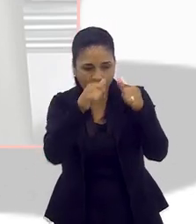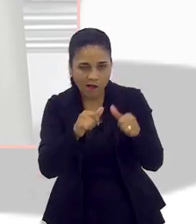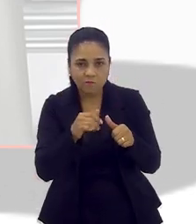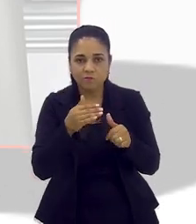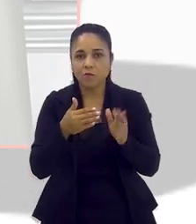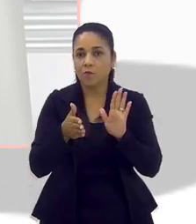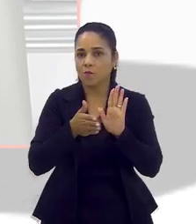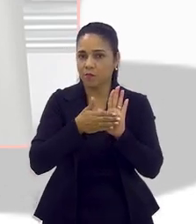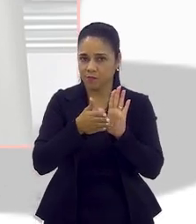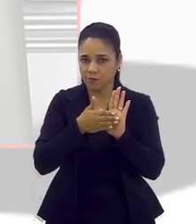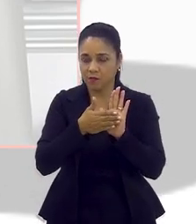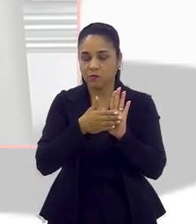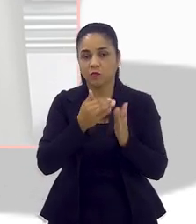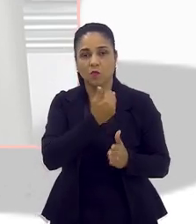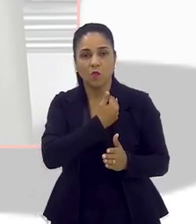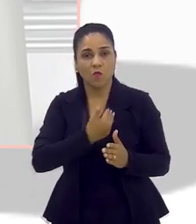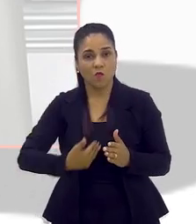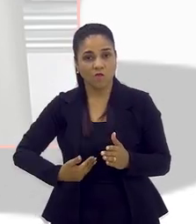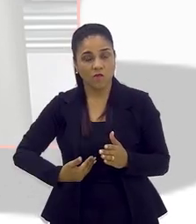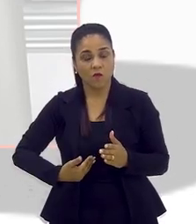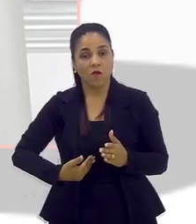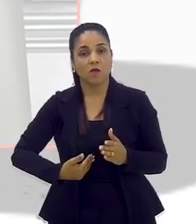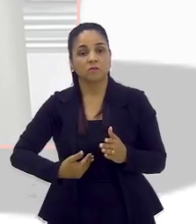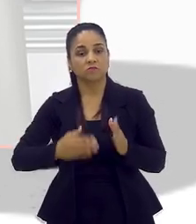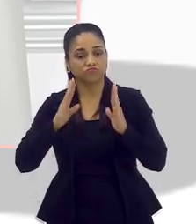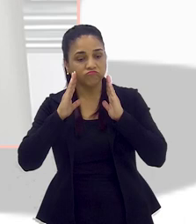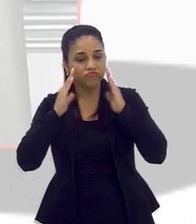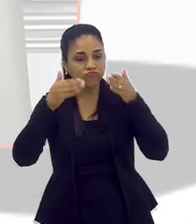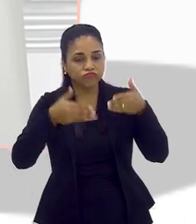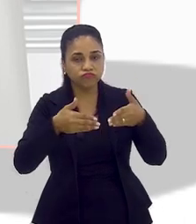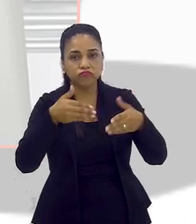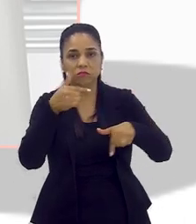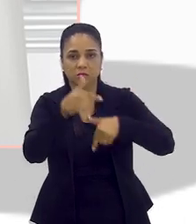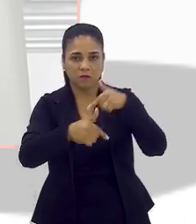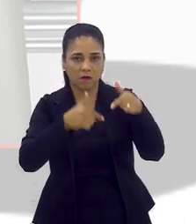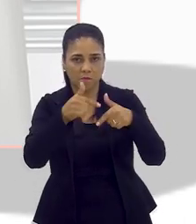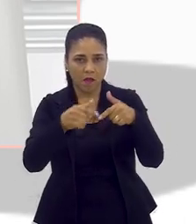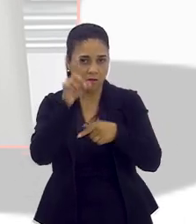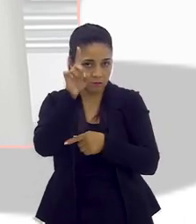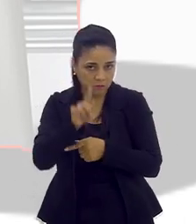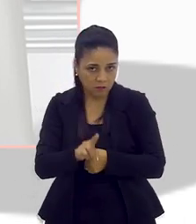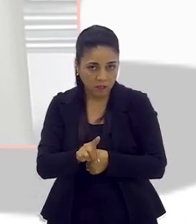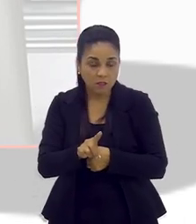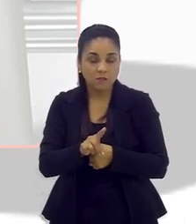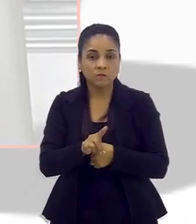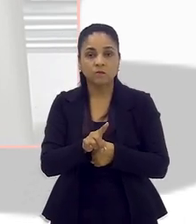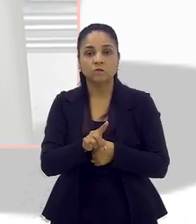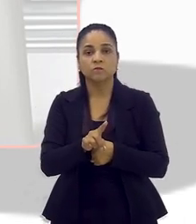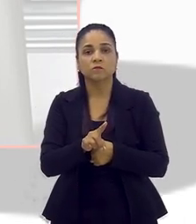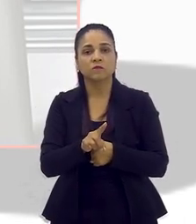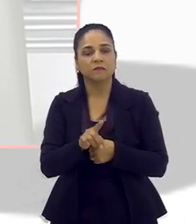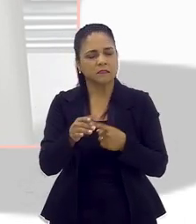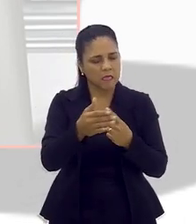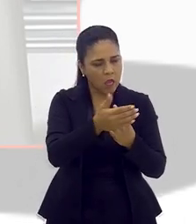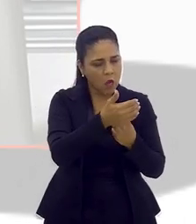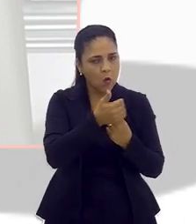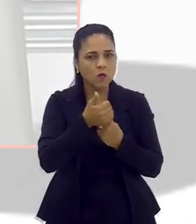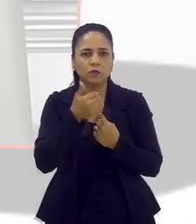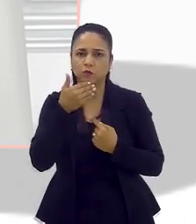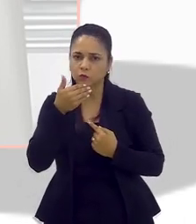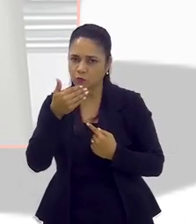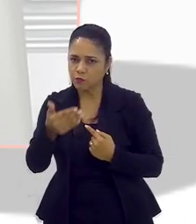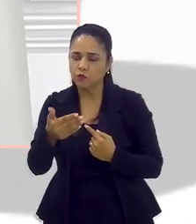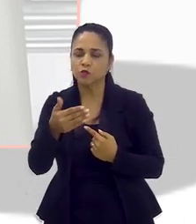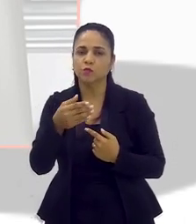é um governo que lida diretamente com os trabalhadores, então, acredito que vai ser bem